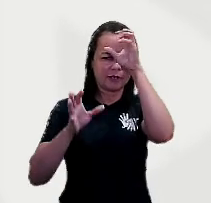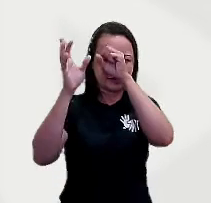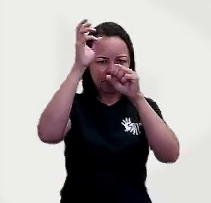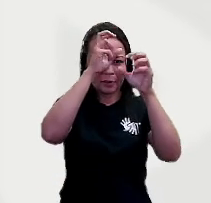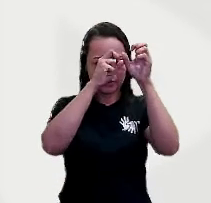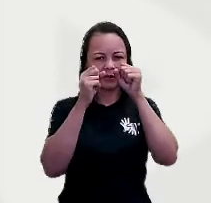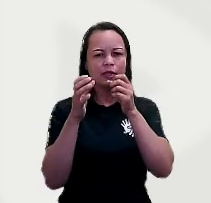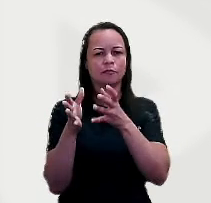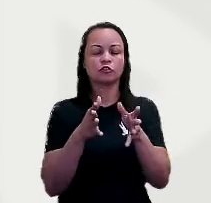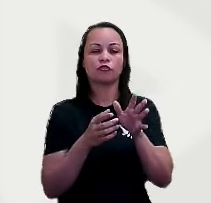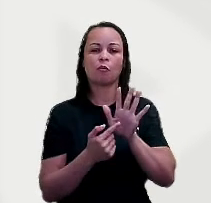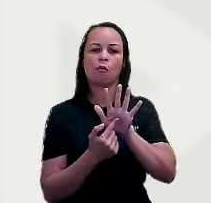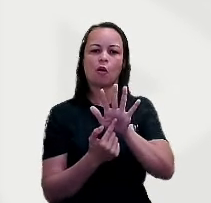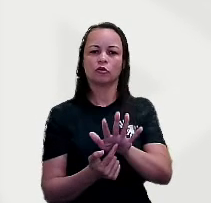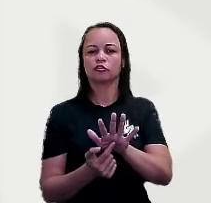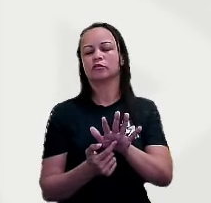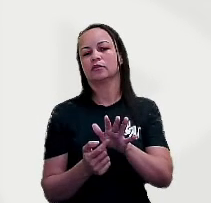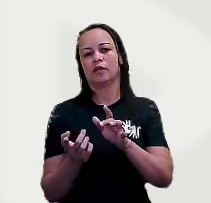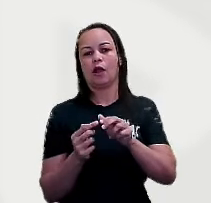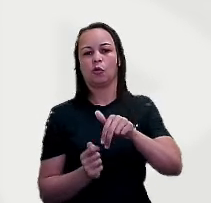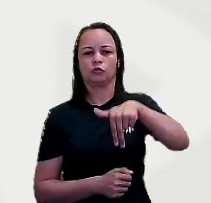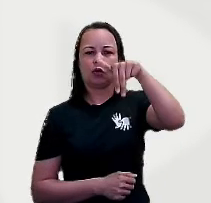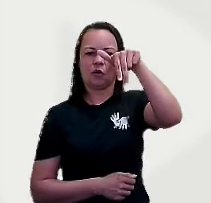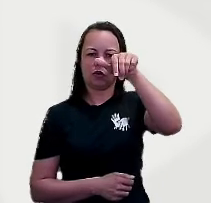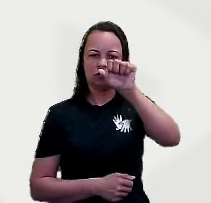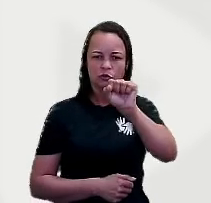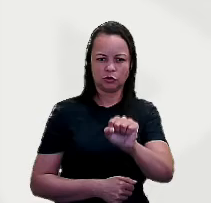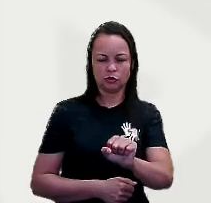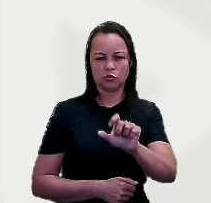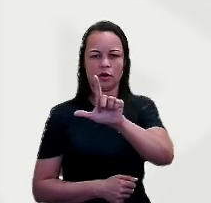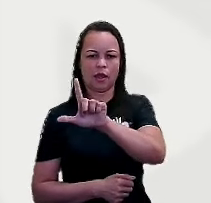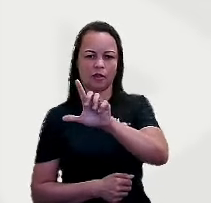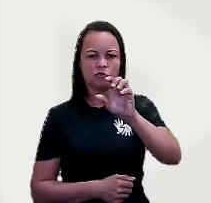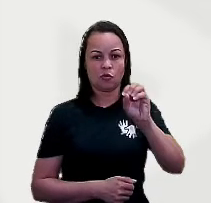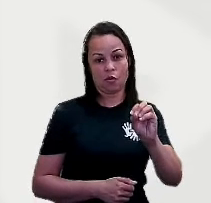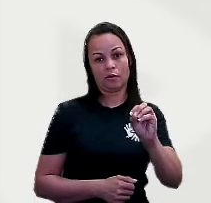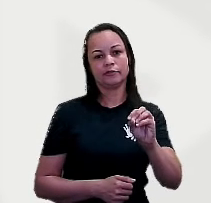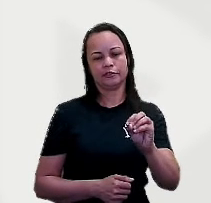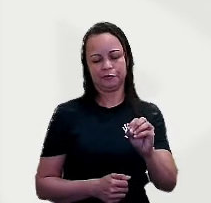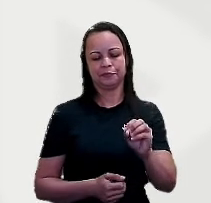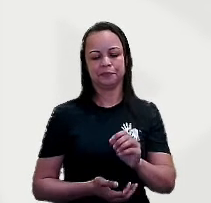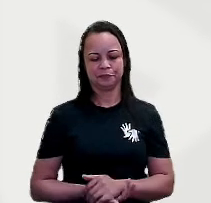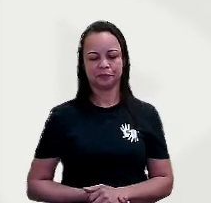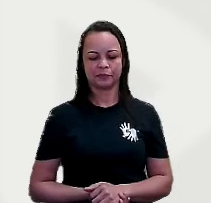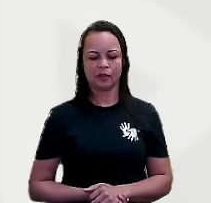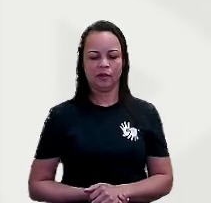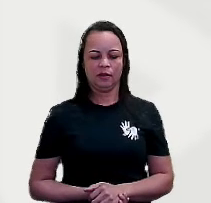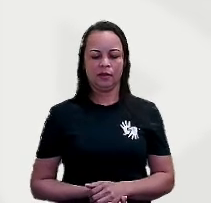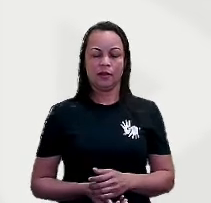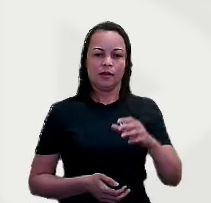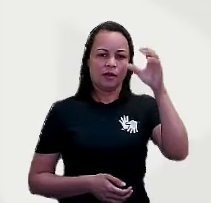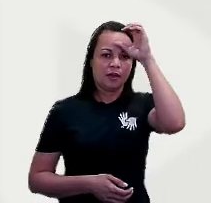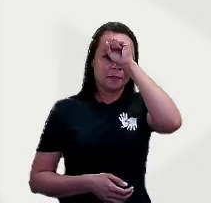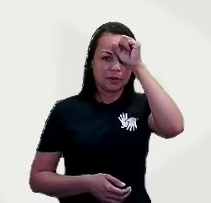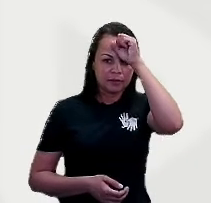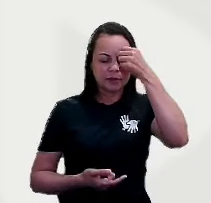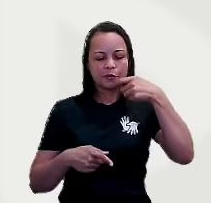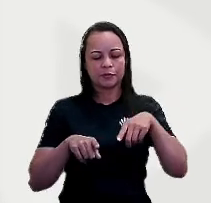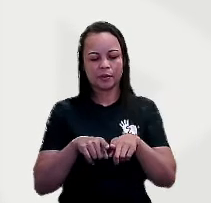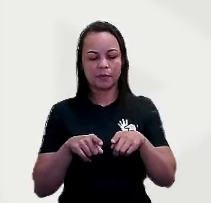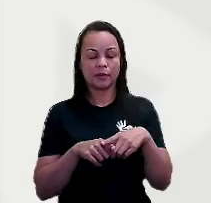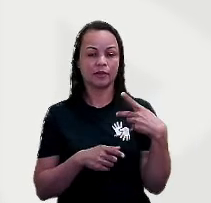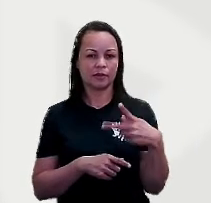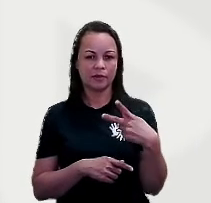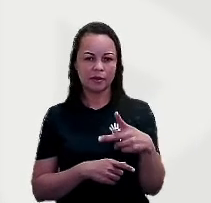vão estar indicando aí o norte, o sul, o leste, o oeste. A gente aprendeu que esses pontos